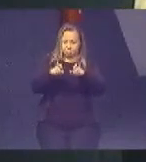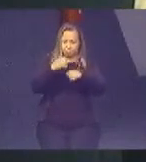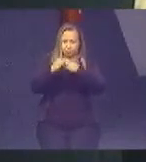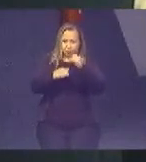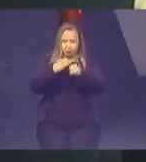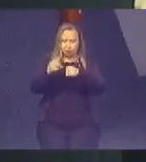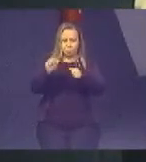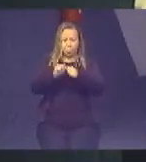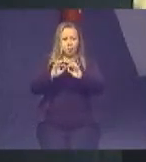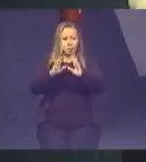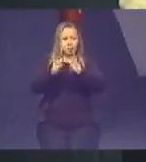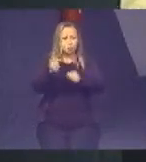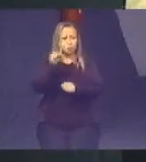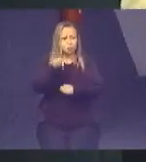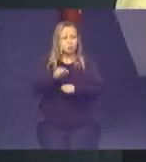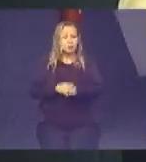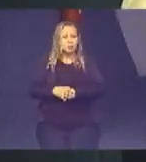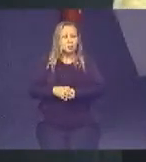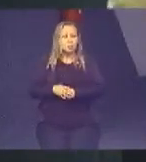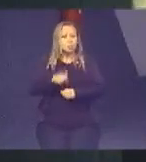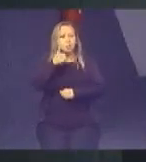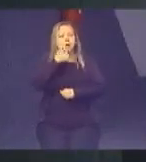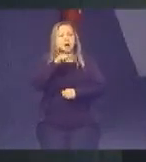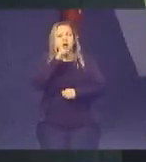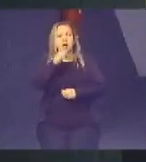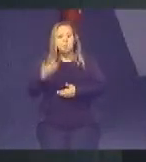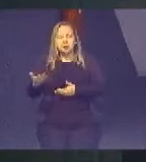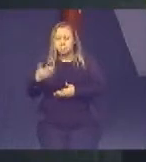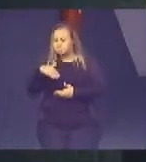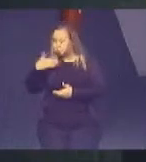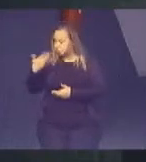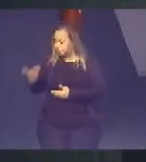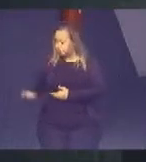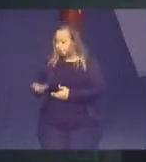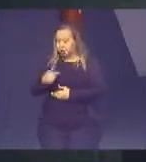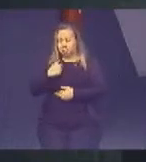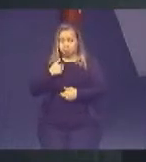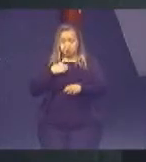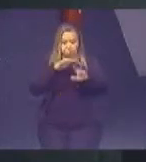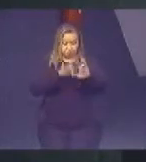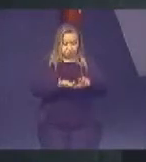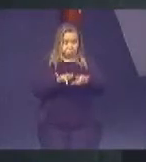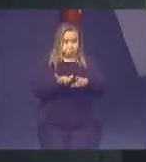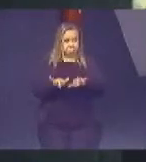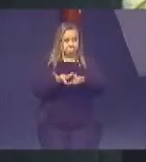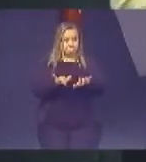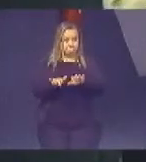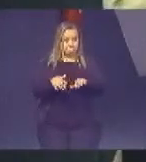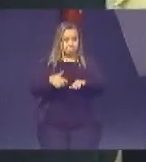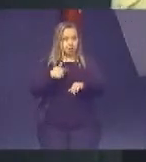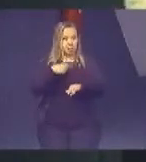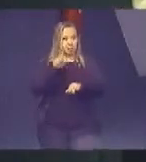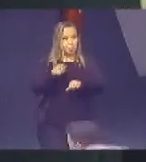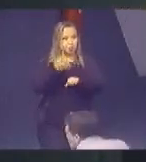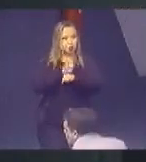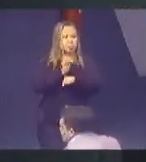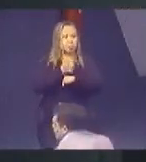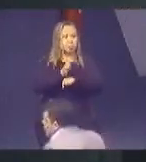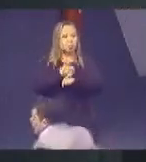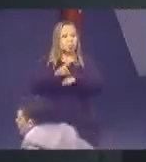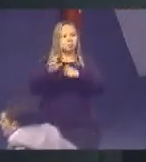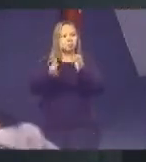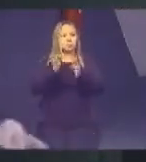Feito tudo isso, a mãe ao meu lado e quem estava digitando era eu. Eu sou estagiária dos juízes e promotores.